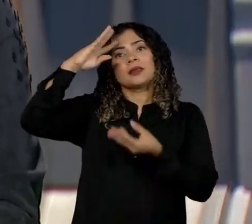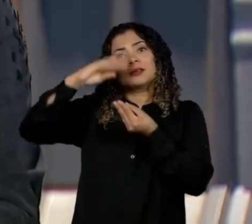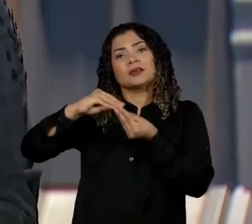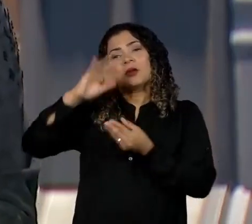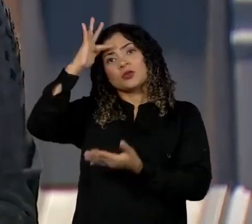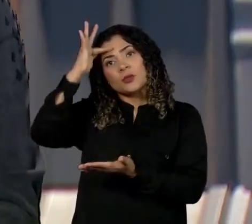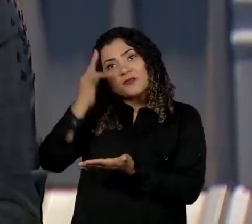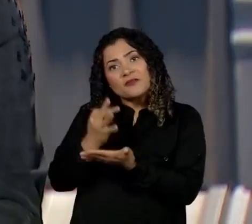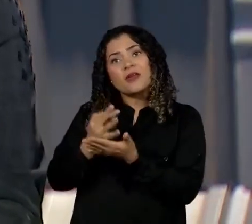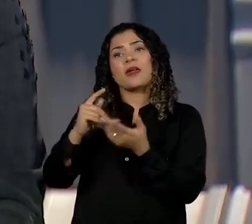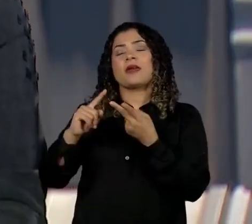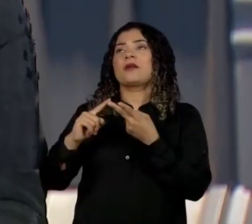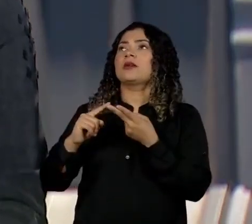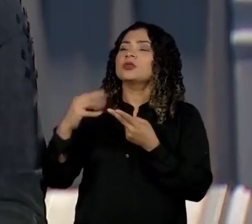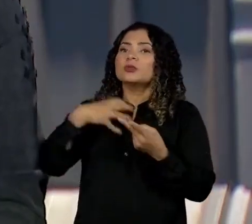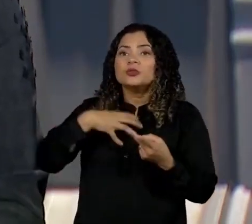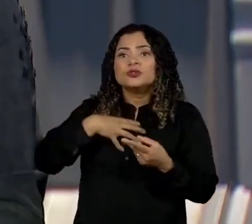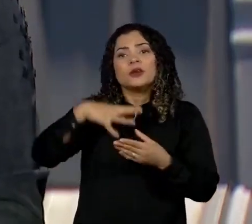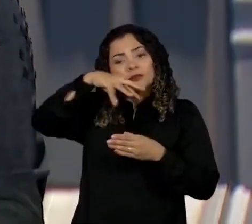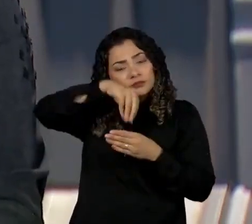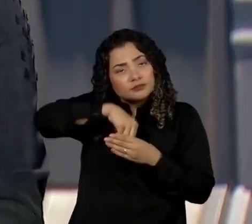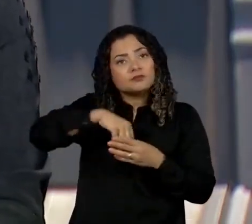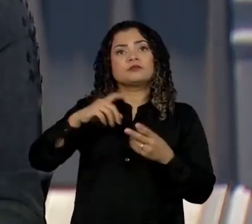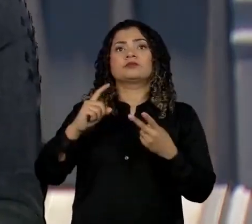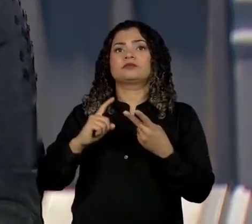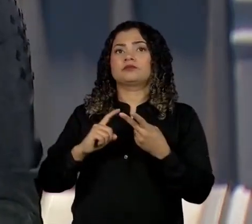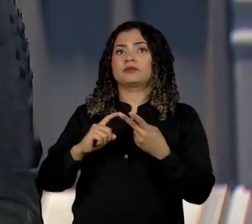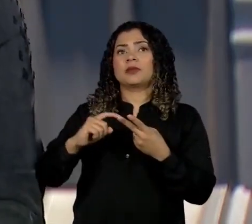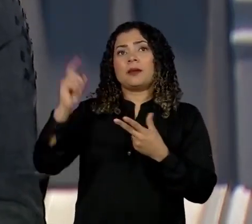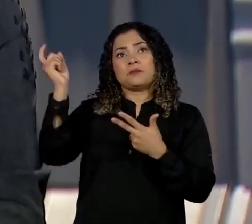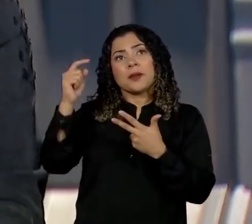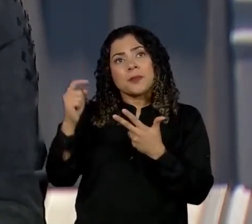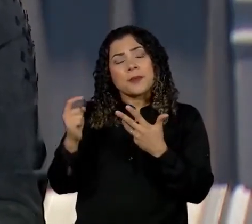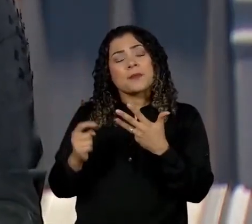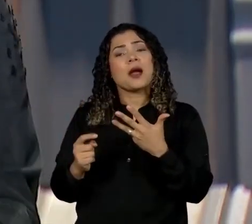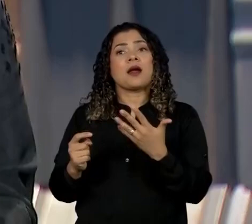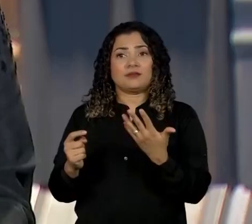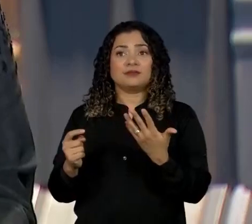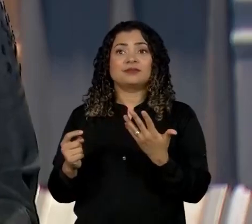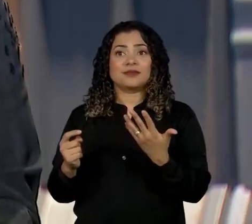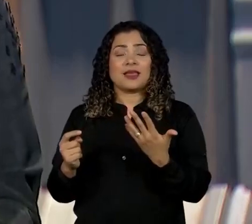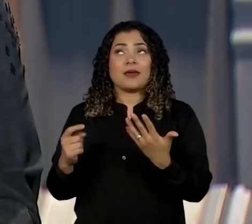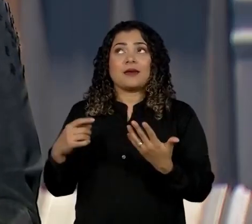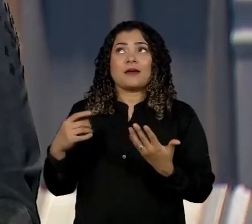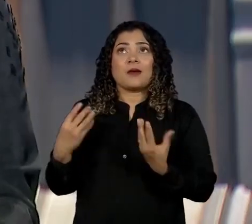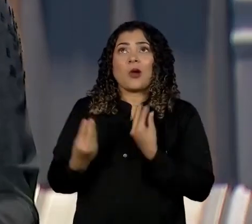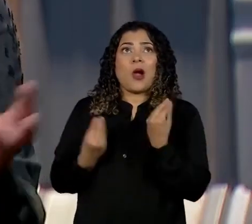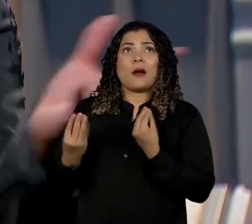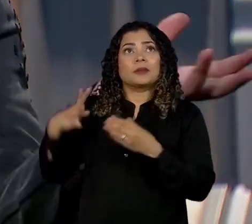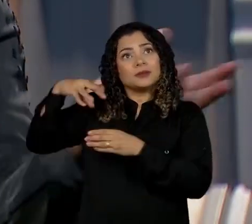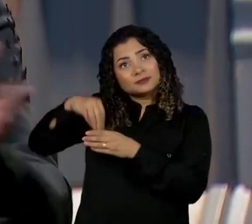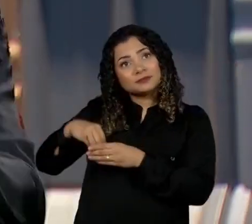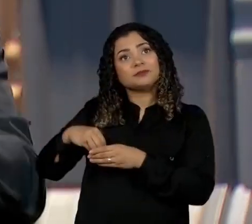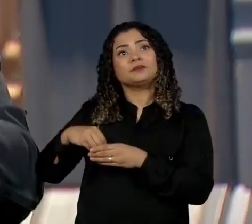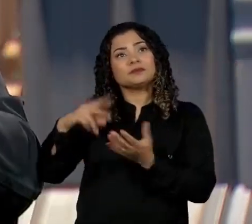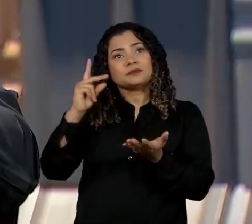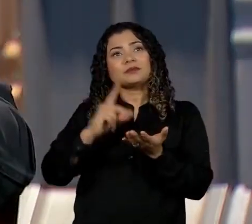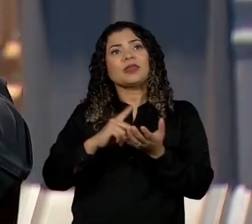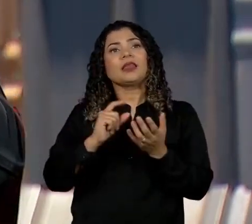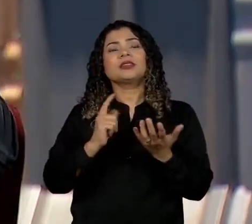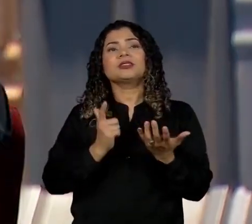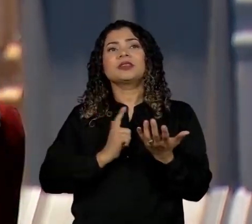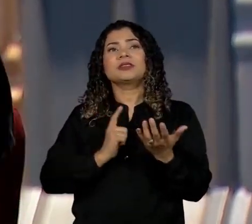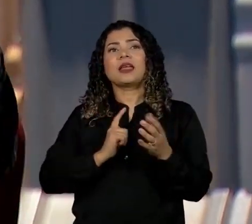sobre as narrativas, sobre a grande conspiração que é